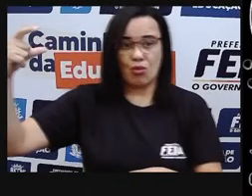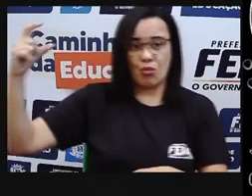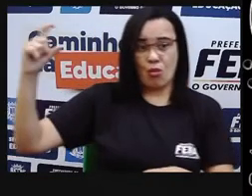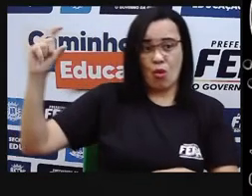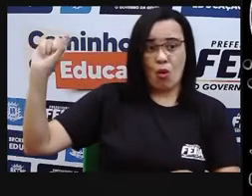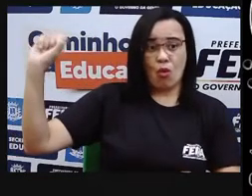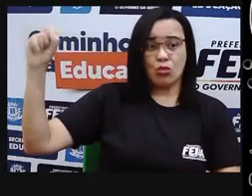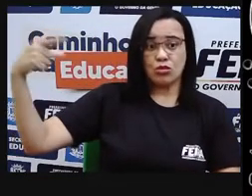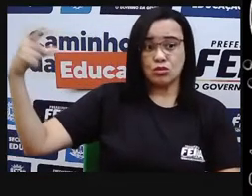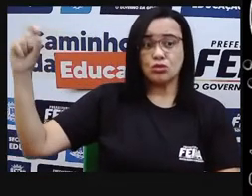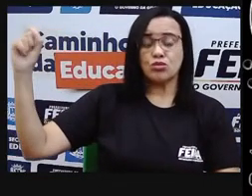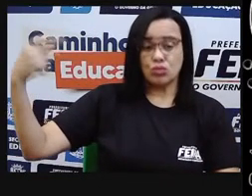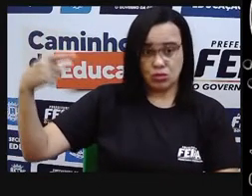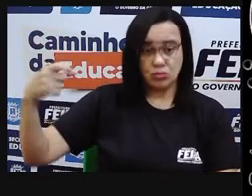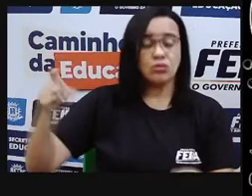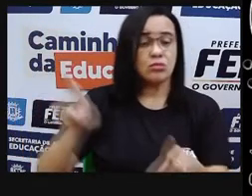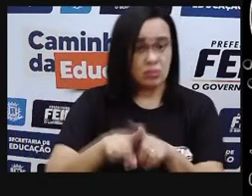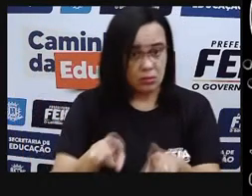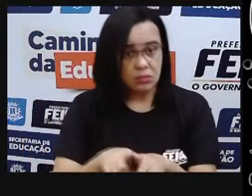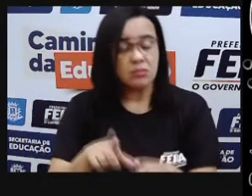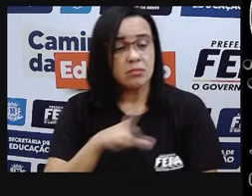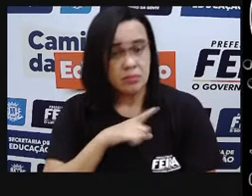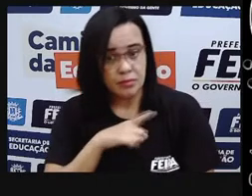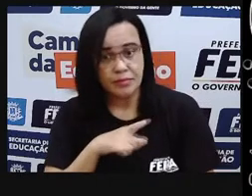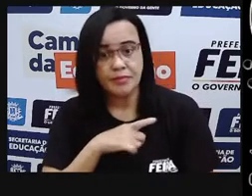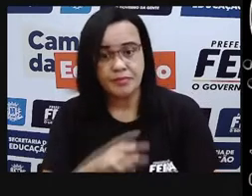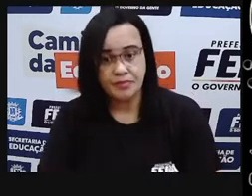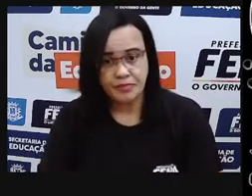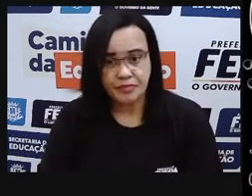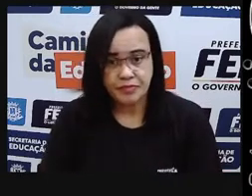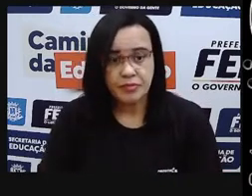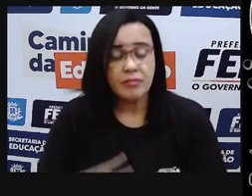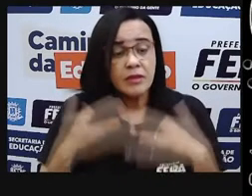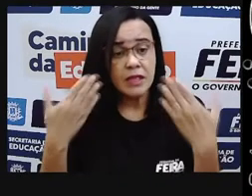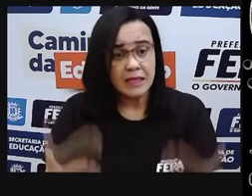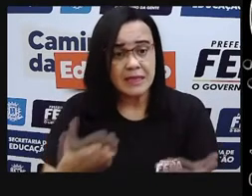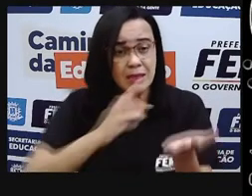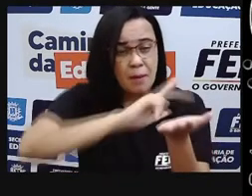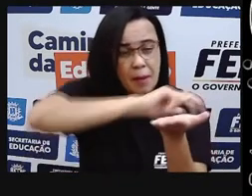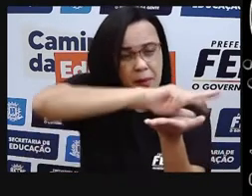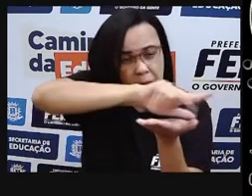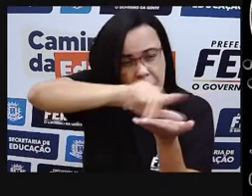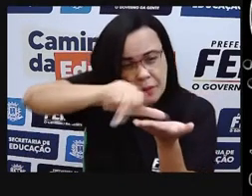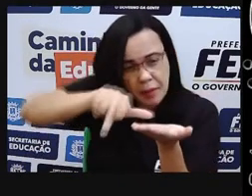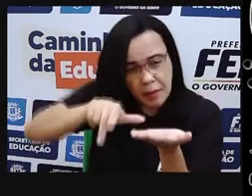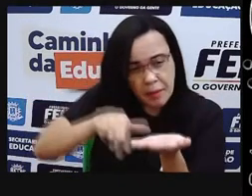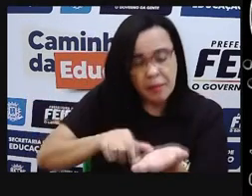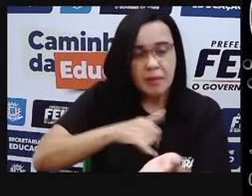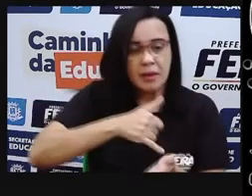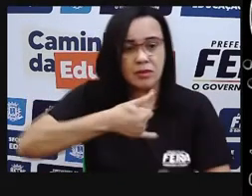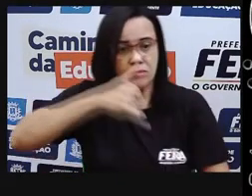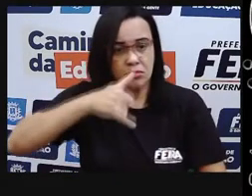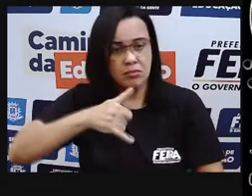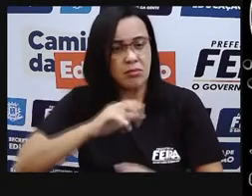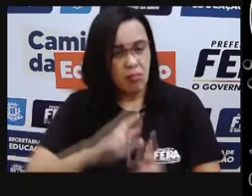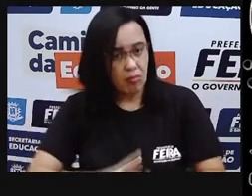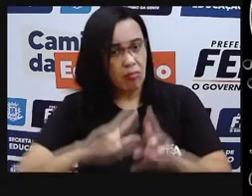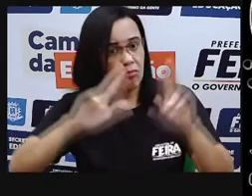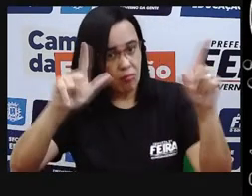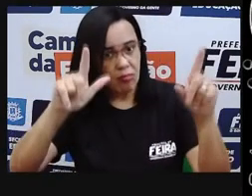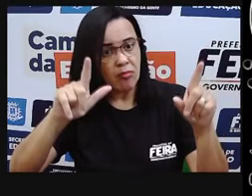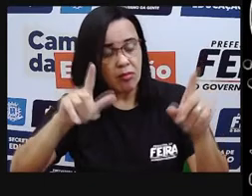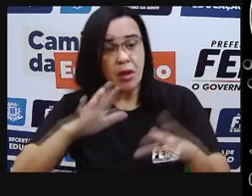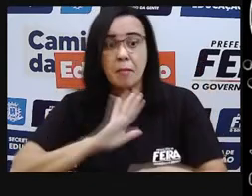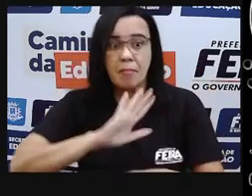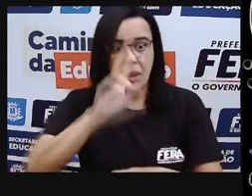dos combustíveis fósseis, tá? Então, são tipos de energias diferentes que vão existir na natureza, que vão existir no nosso dia